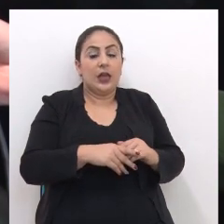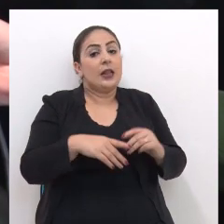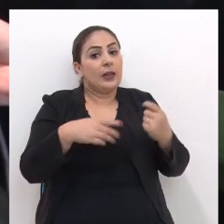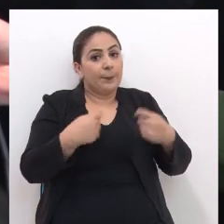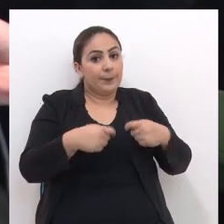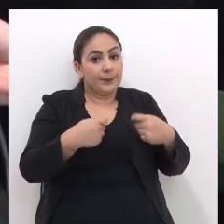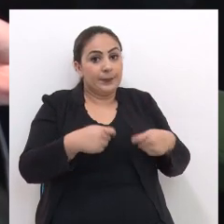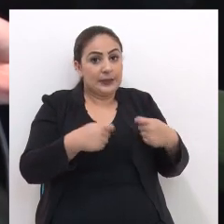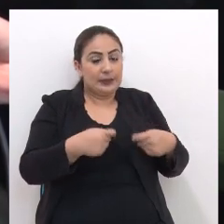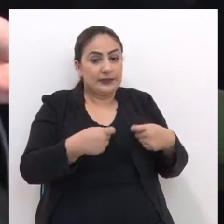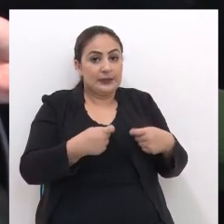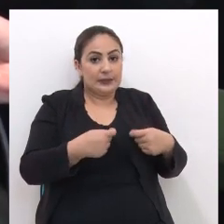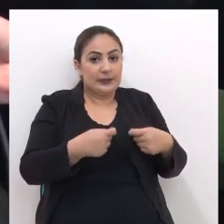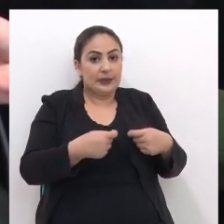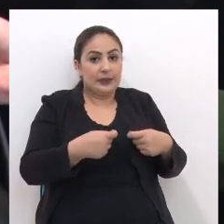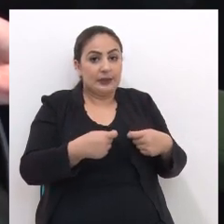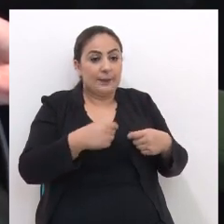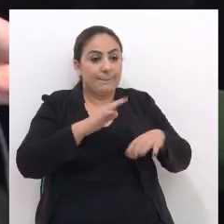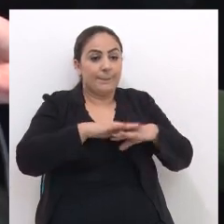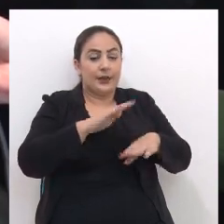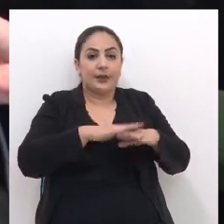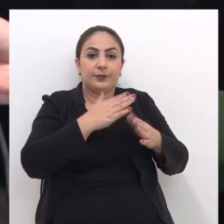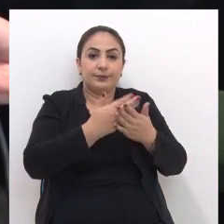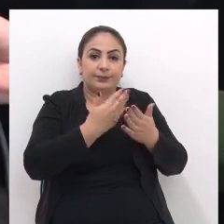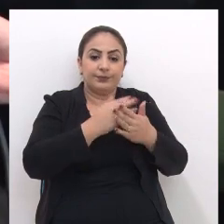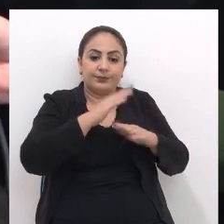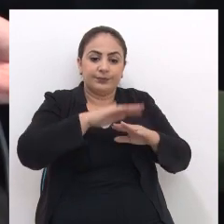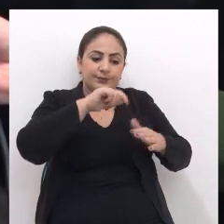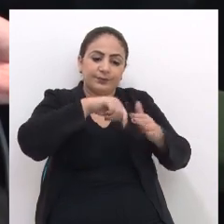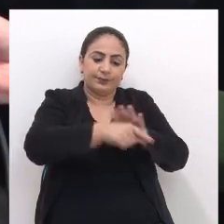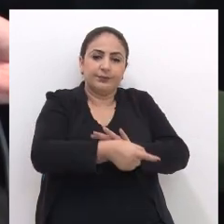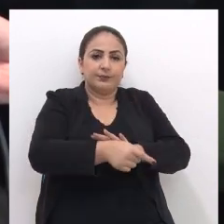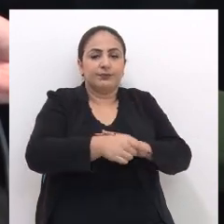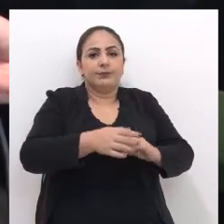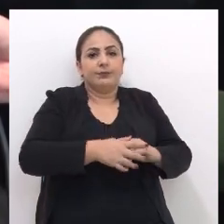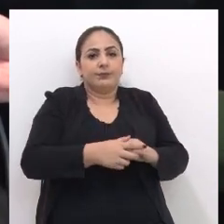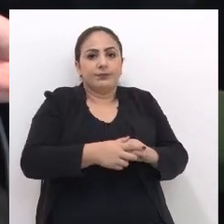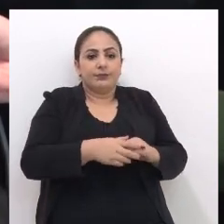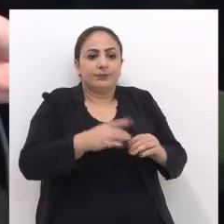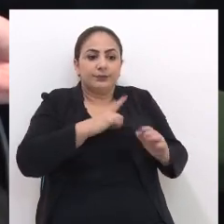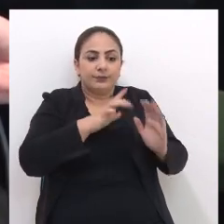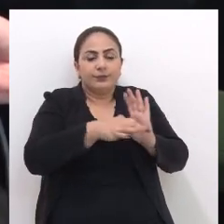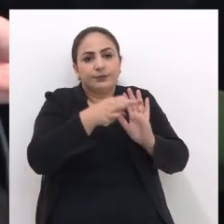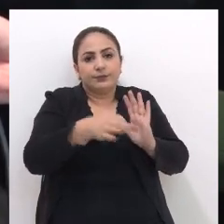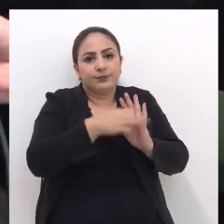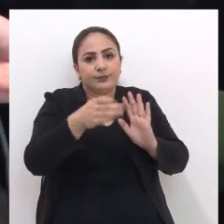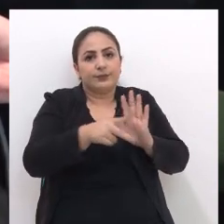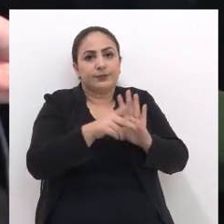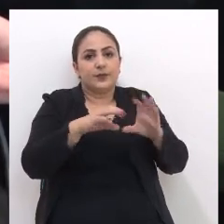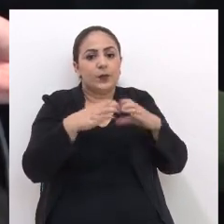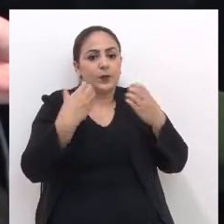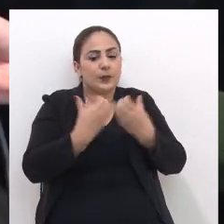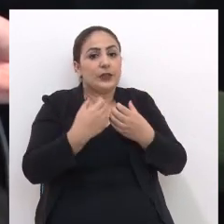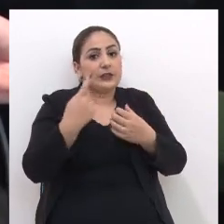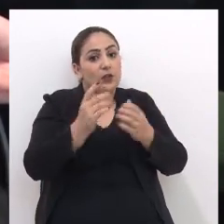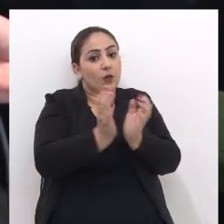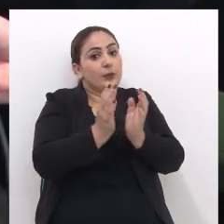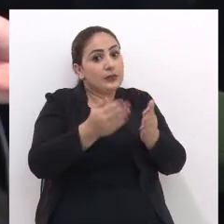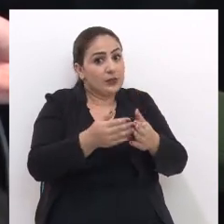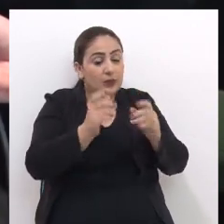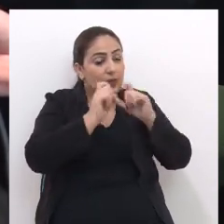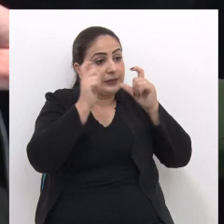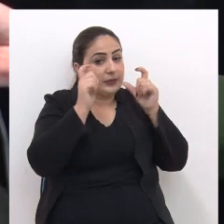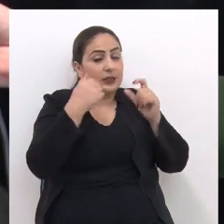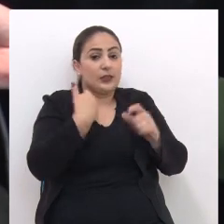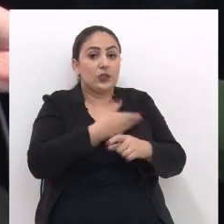Eles merecem um pouco Mais de estudo Algo mais aprofundado Colher opiniões Da comunidade E isso a comissão Está